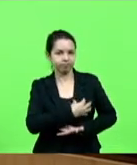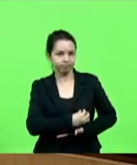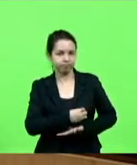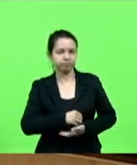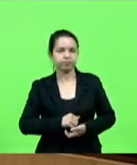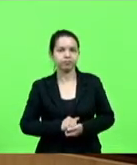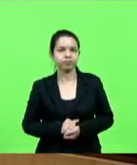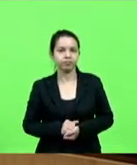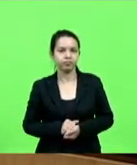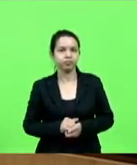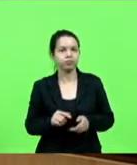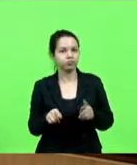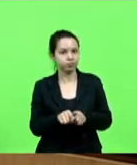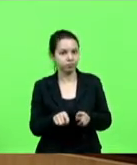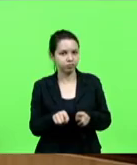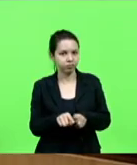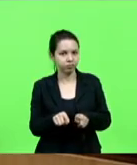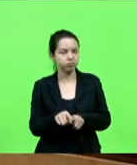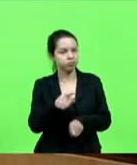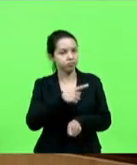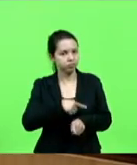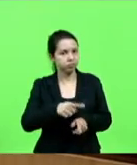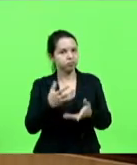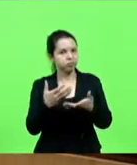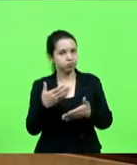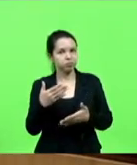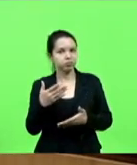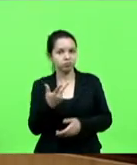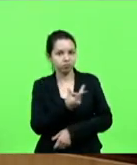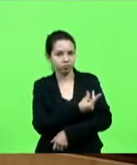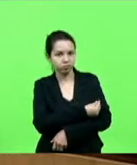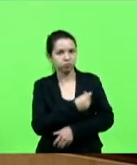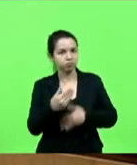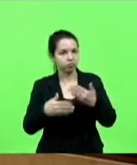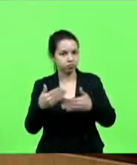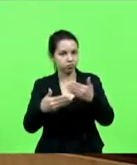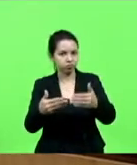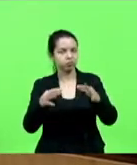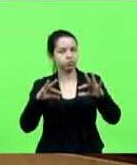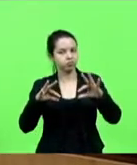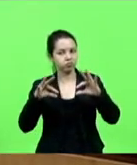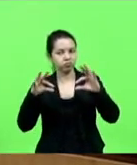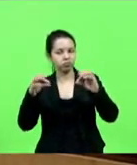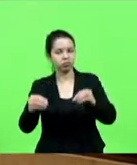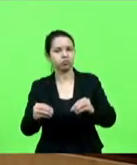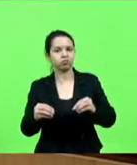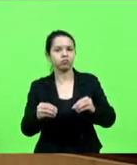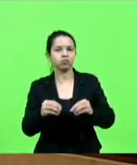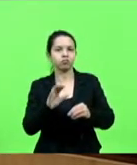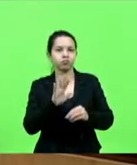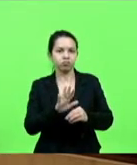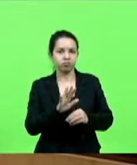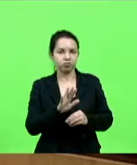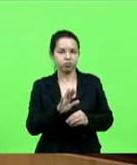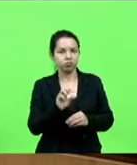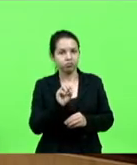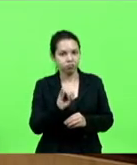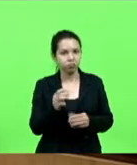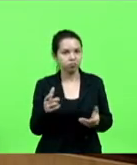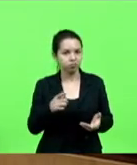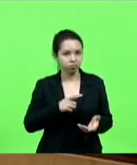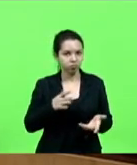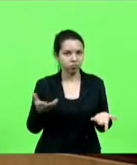que também a nossa torcida para que a vacinação ande rápido para todos. Me referi, citei hoje, inclusive, a questão dos